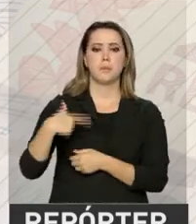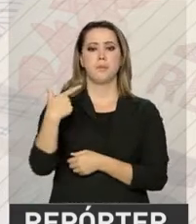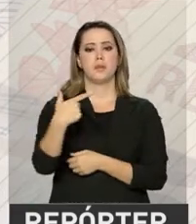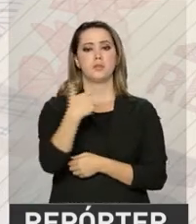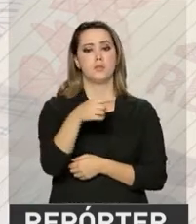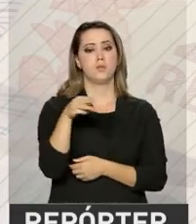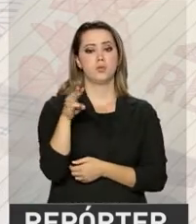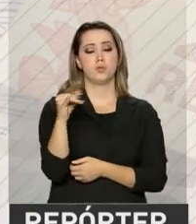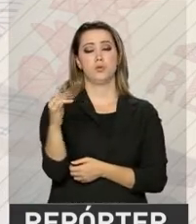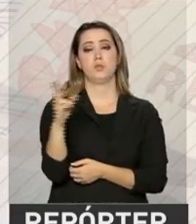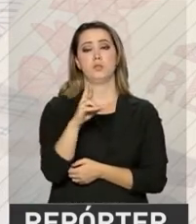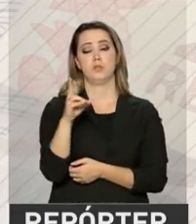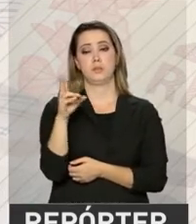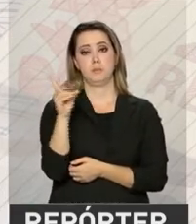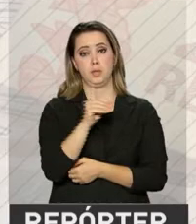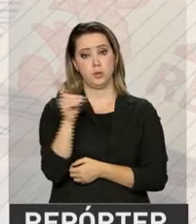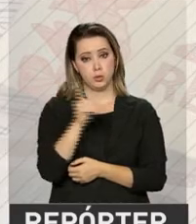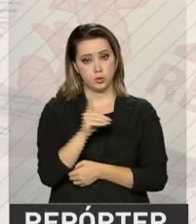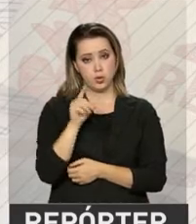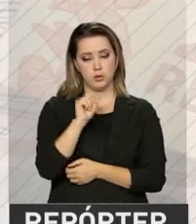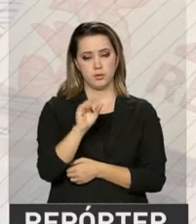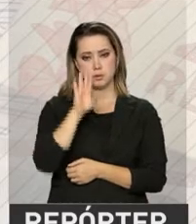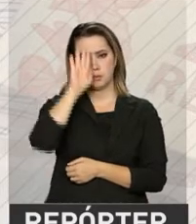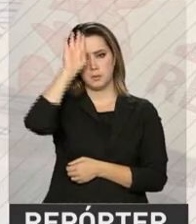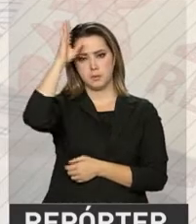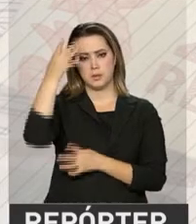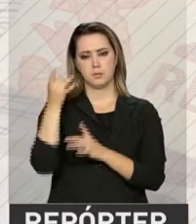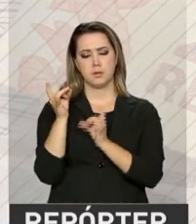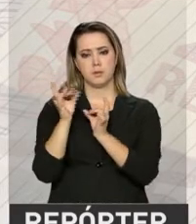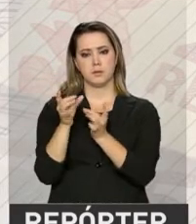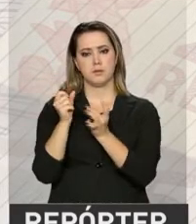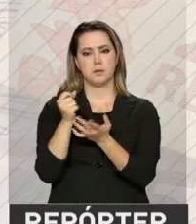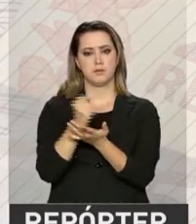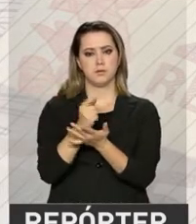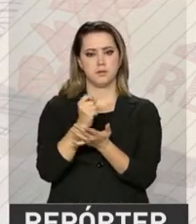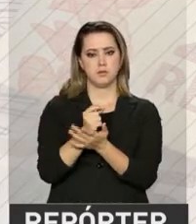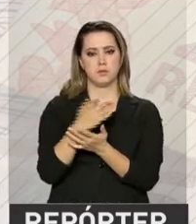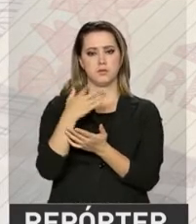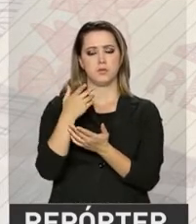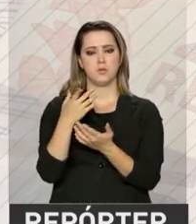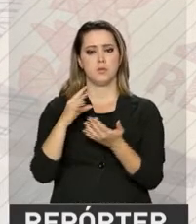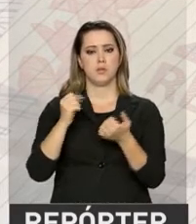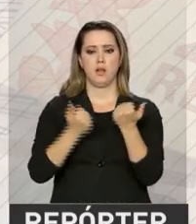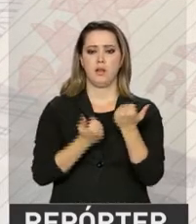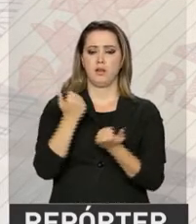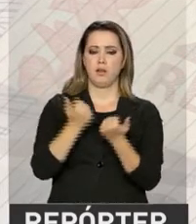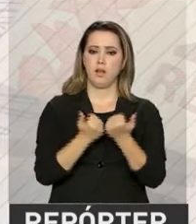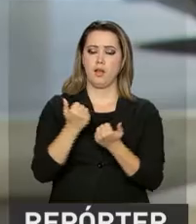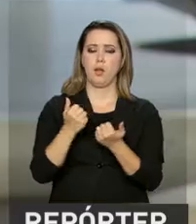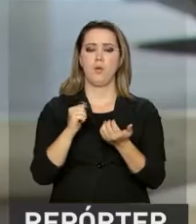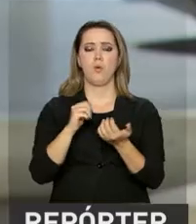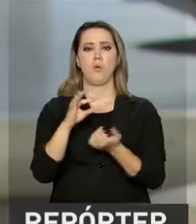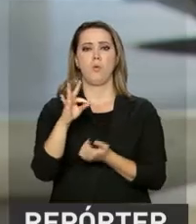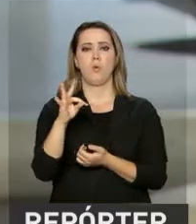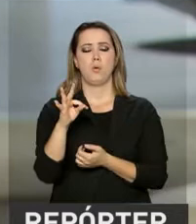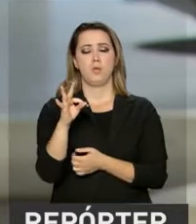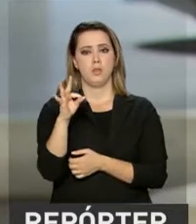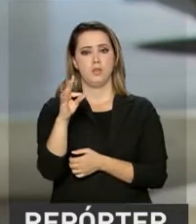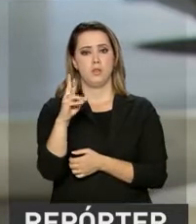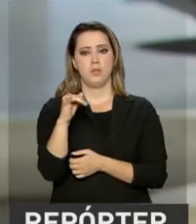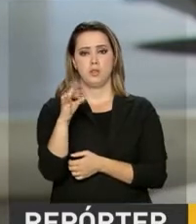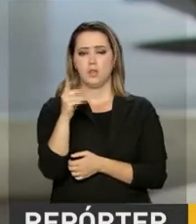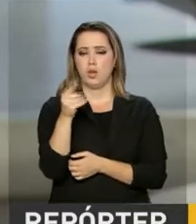bilhões de dólares. Entre os principais produtos no comércio bilateral estão veículos e trigo. Os dois